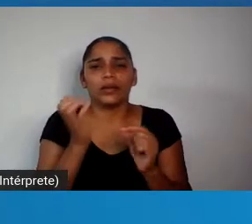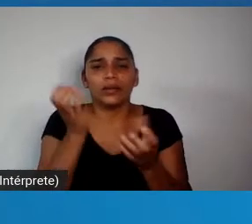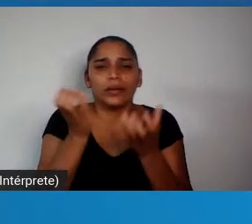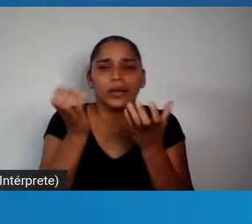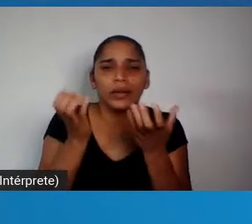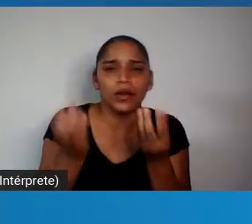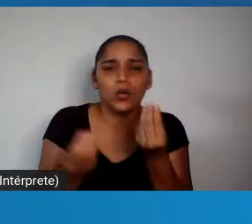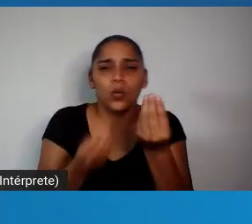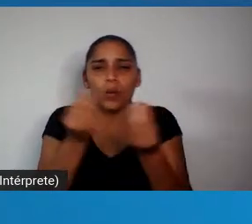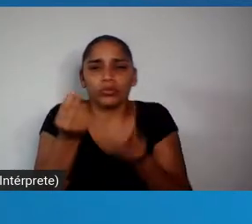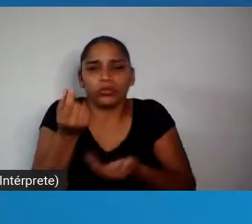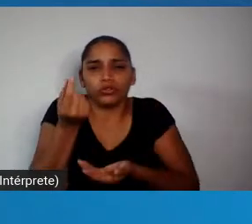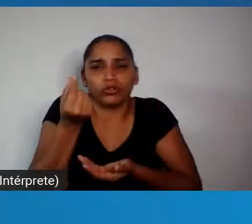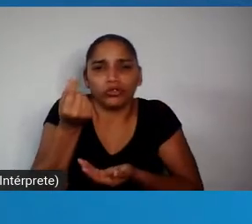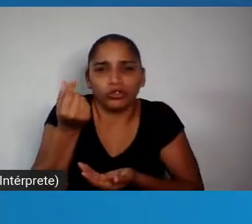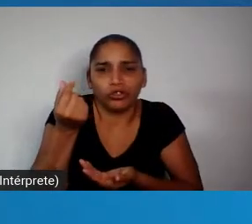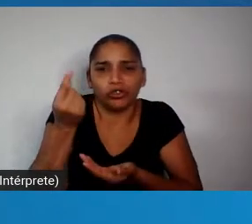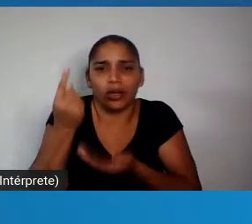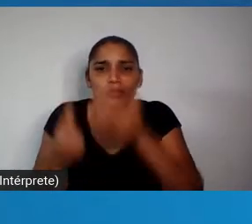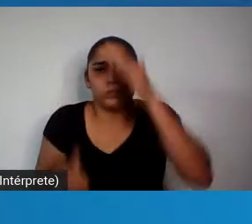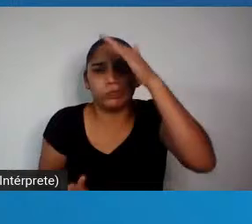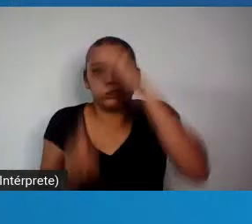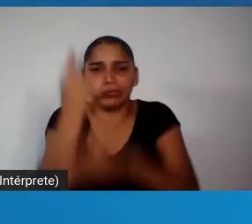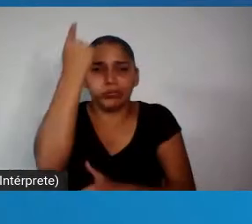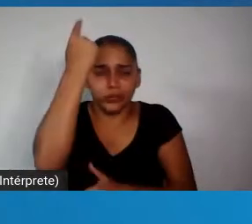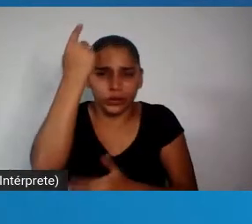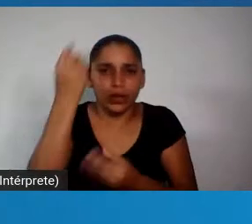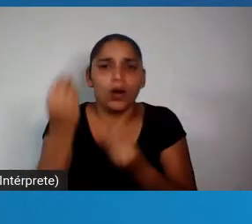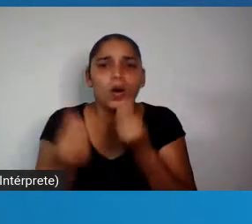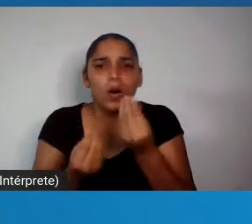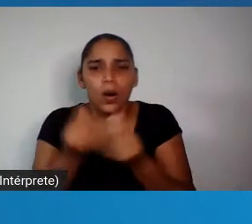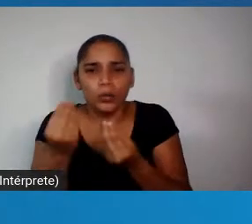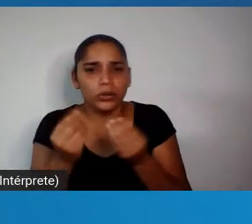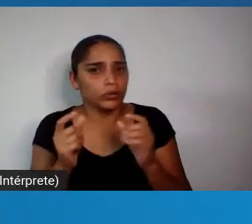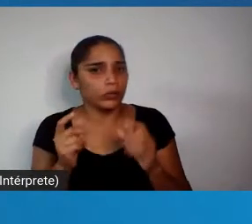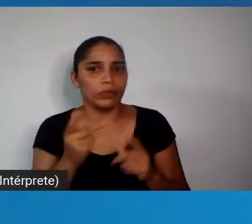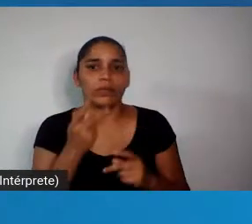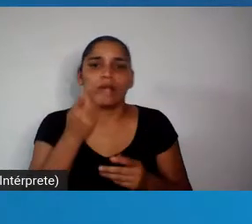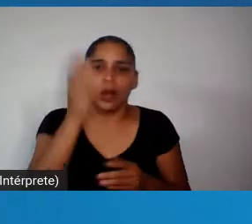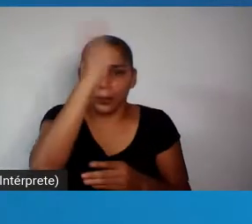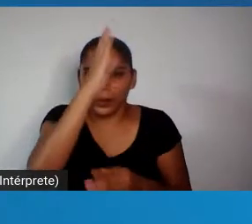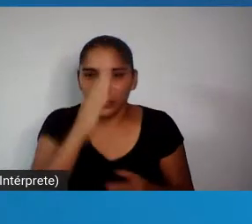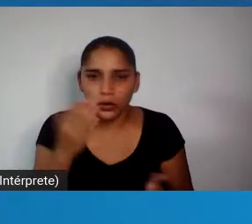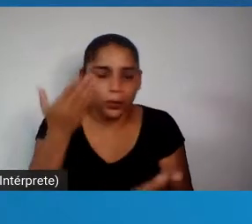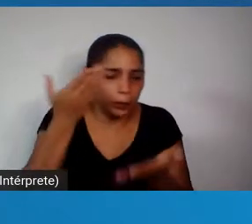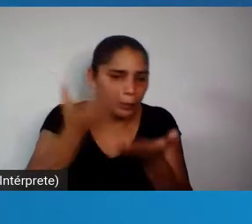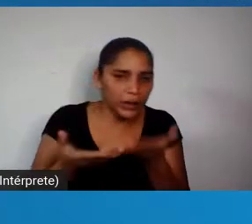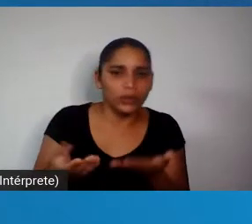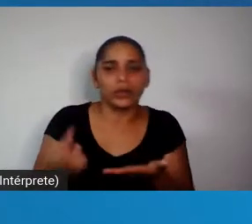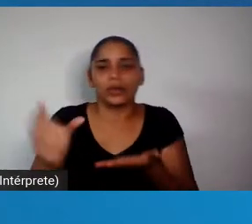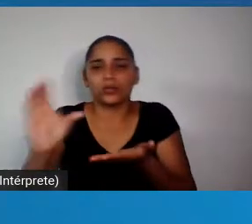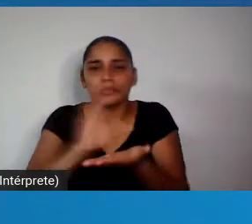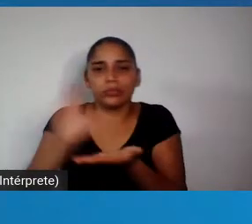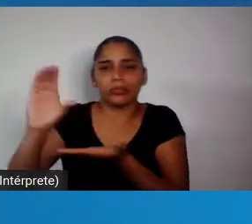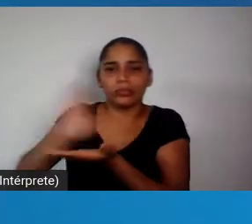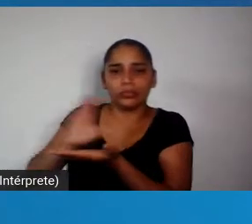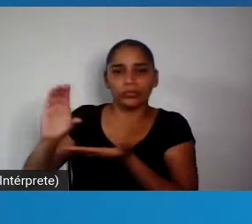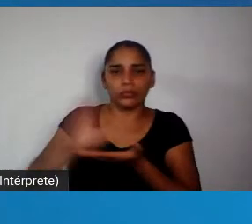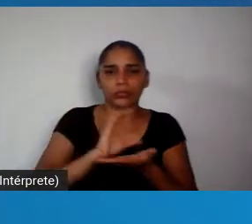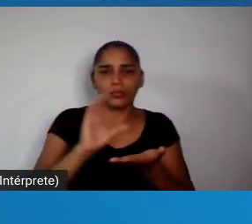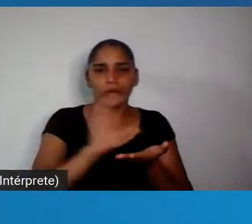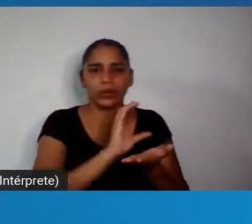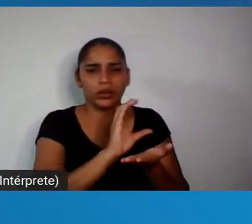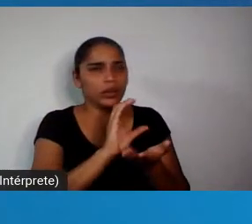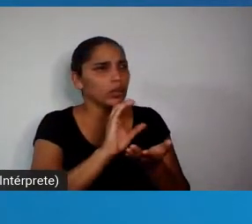de gasto, a emenda constitucional 95, era uma matéria toda para dizer o Brasil vai perder investimento, e na seguinte mostrava a